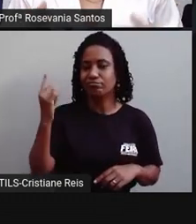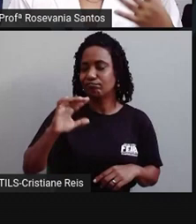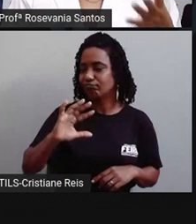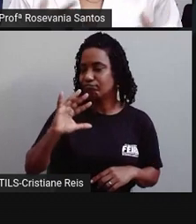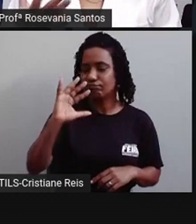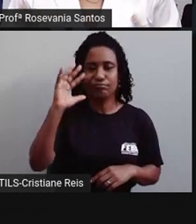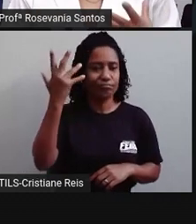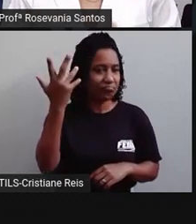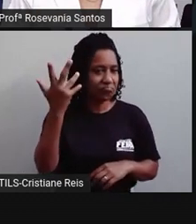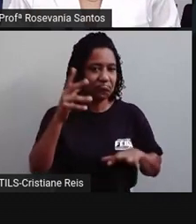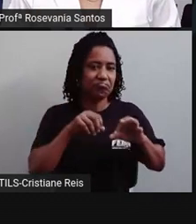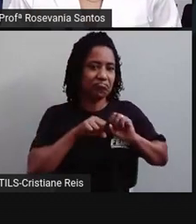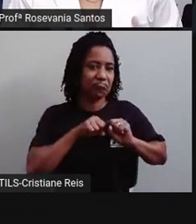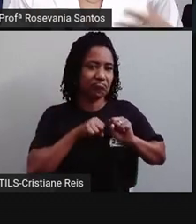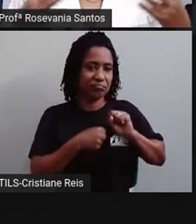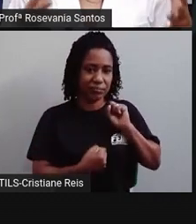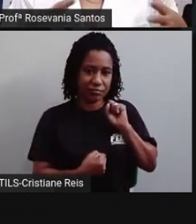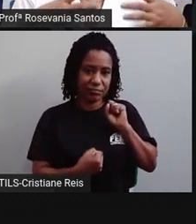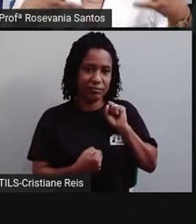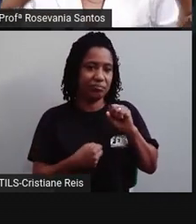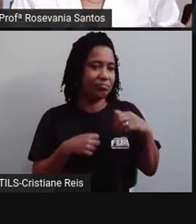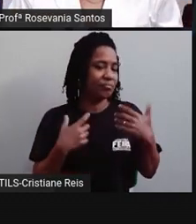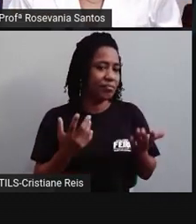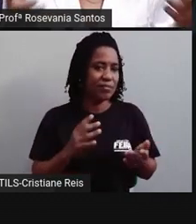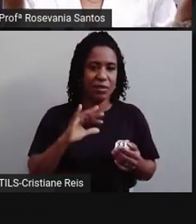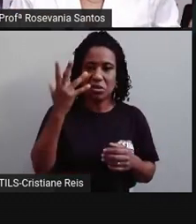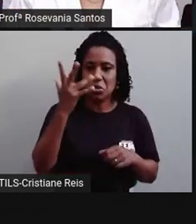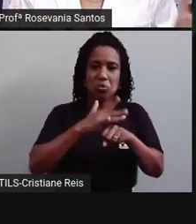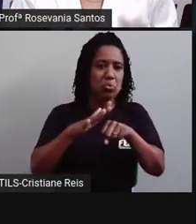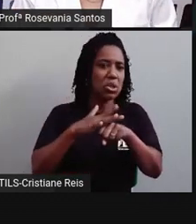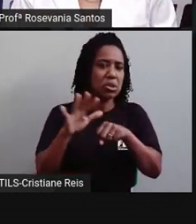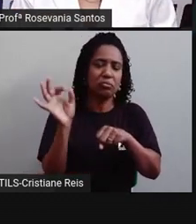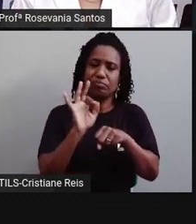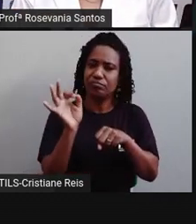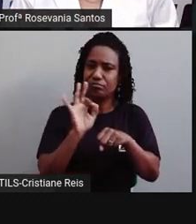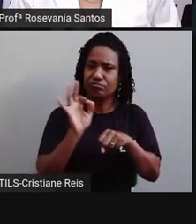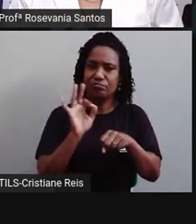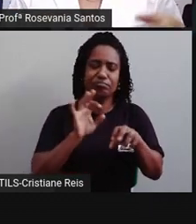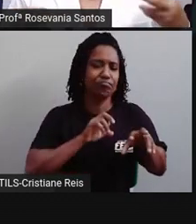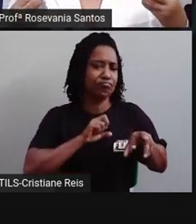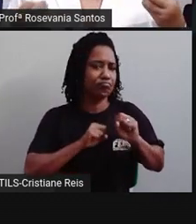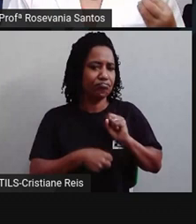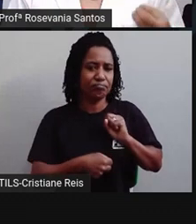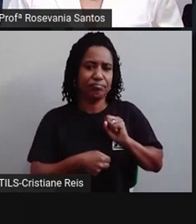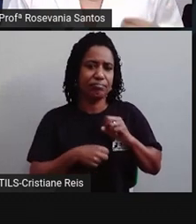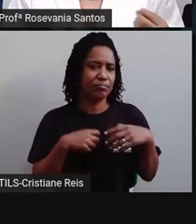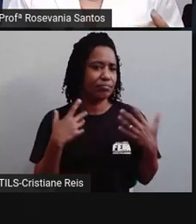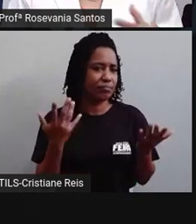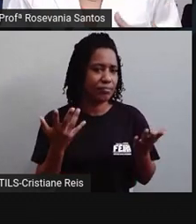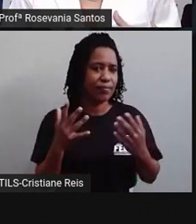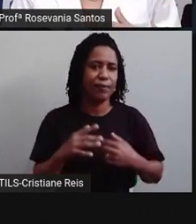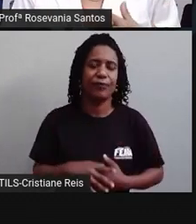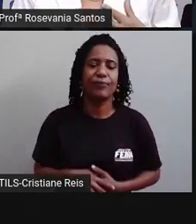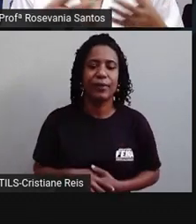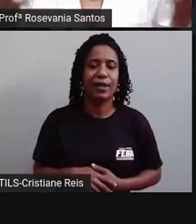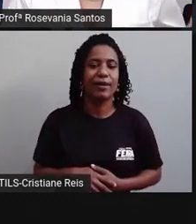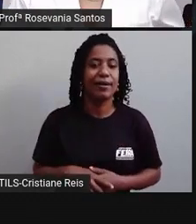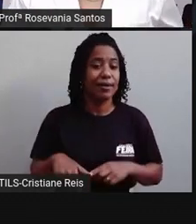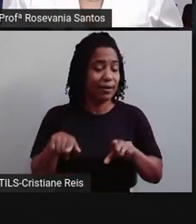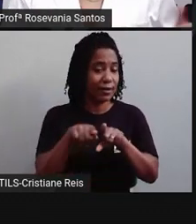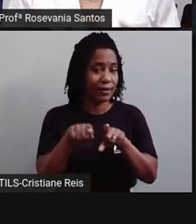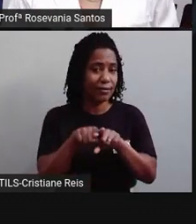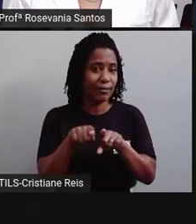morrem, né, sem ter nenhum tipo, assim, de doença, né, de comorbidade, antes ali falando. E tem também toda,